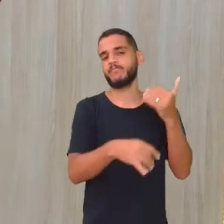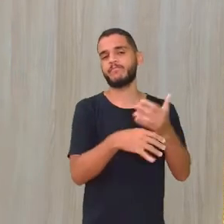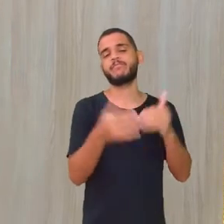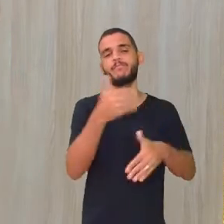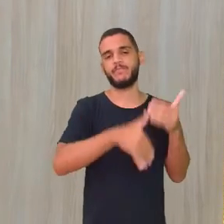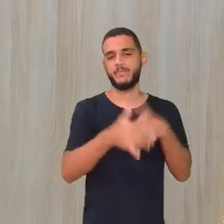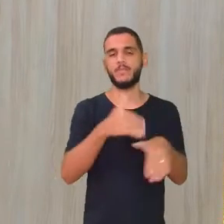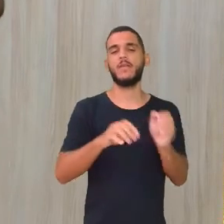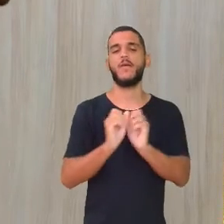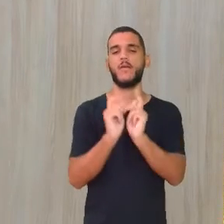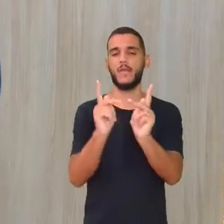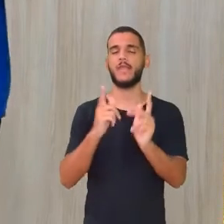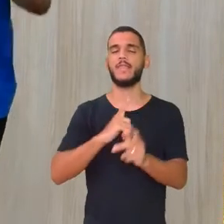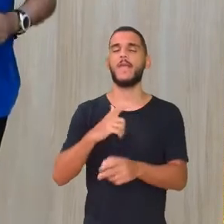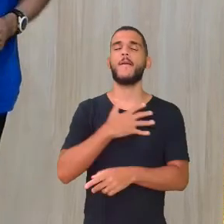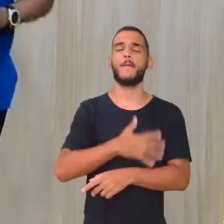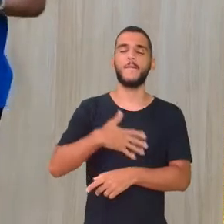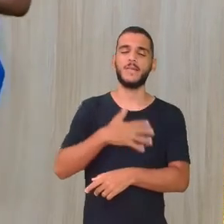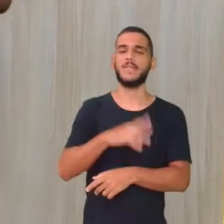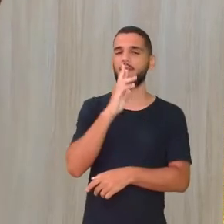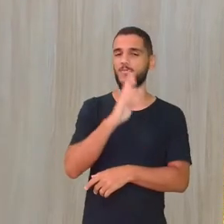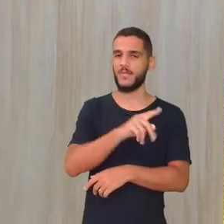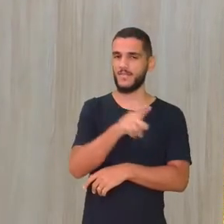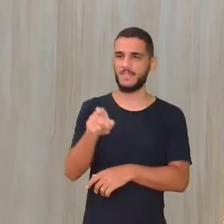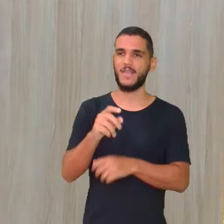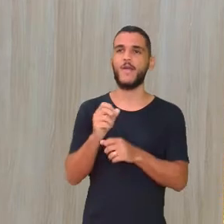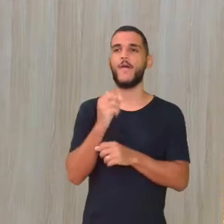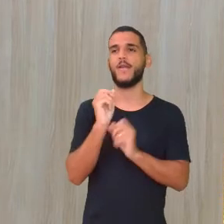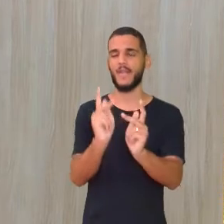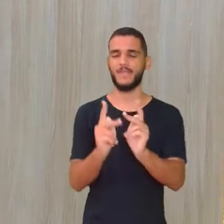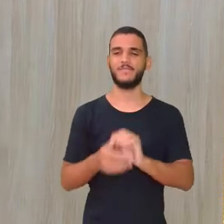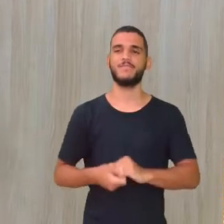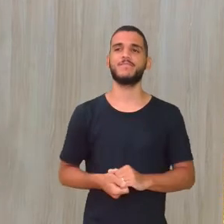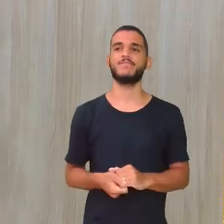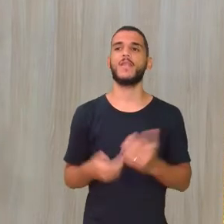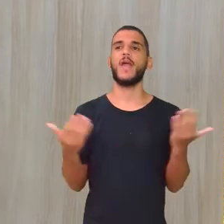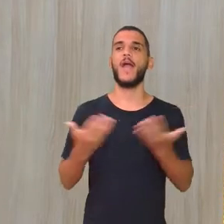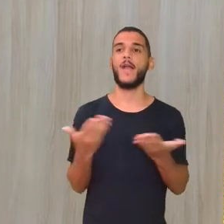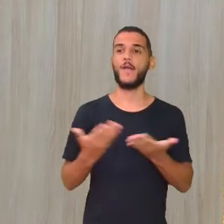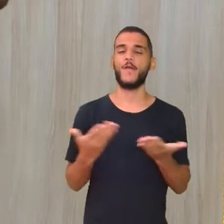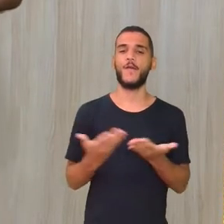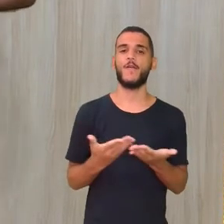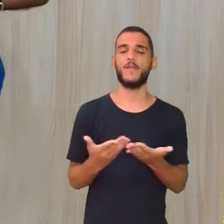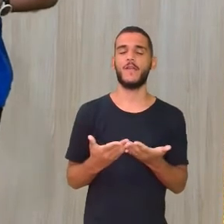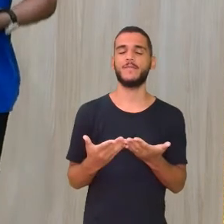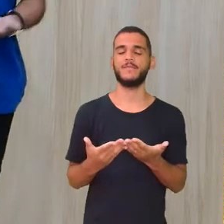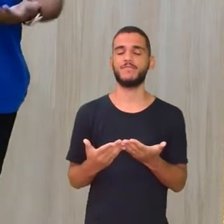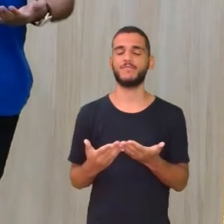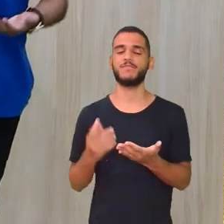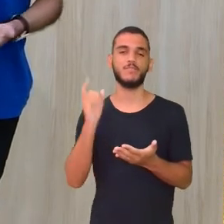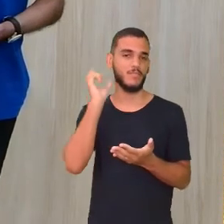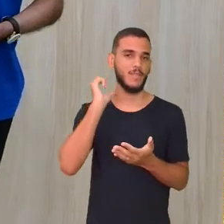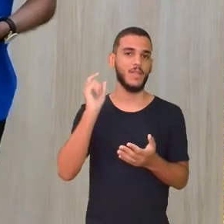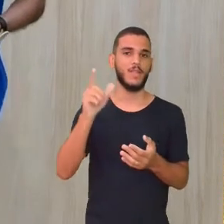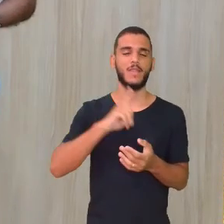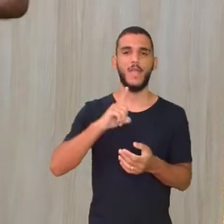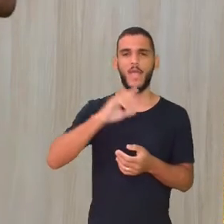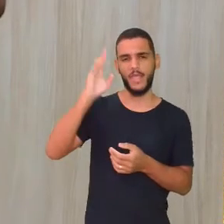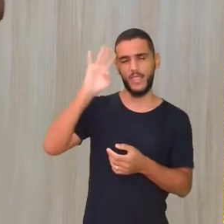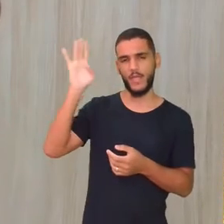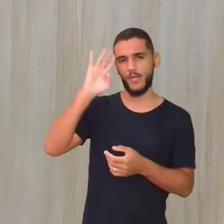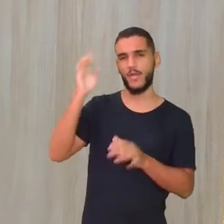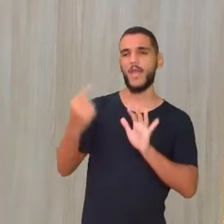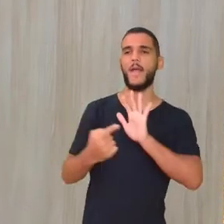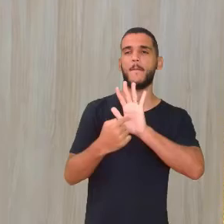Tá bom? Com toda certeza Teria o prazer de lhe responder A gente vai conversar E a vai começar agora Depois dessa Parte teórica Do assunto de